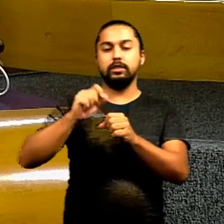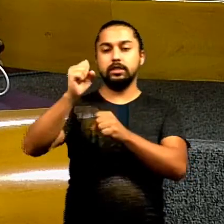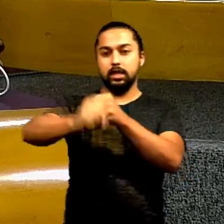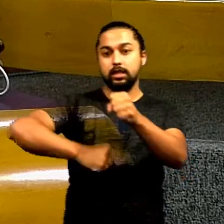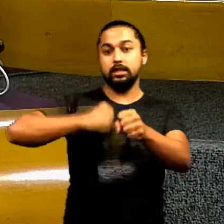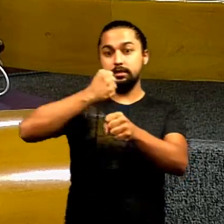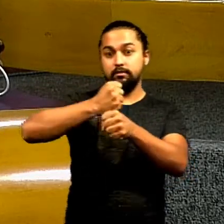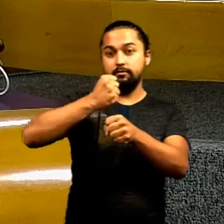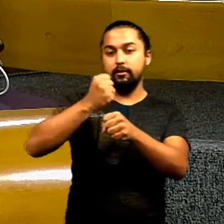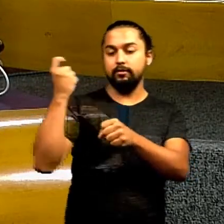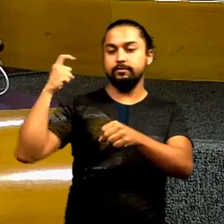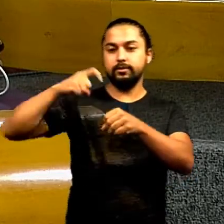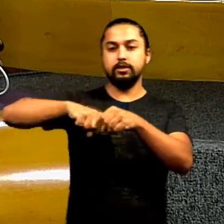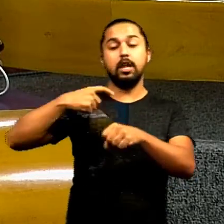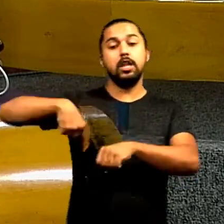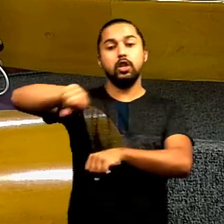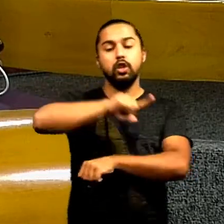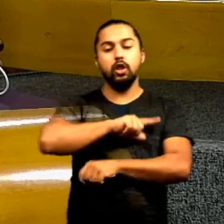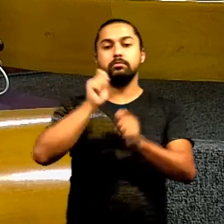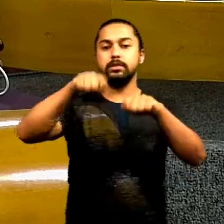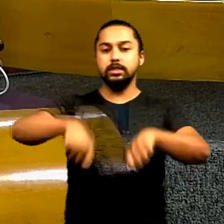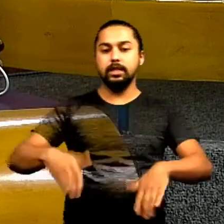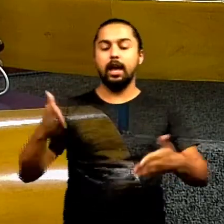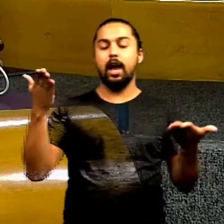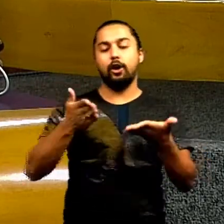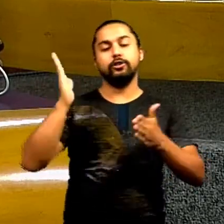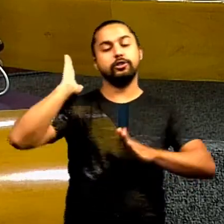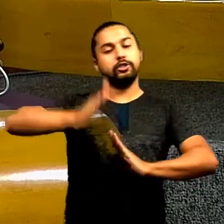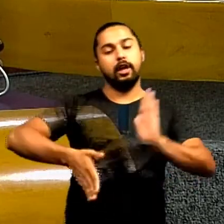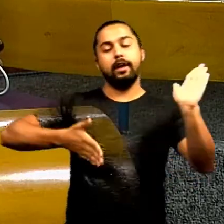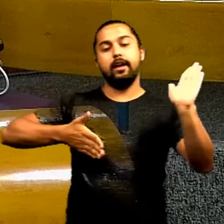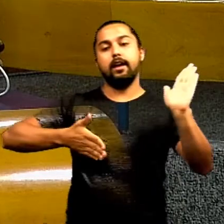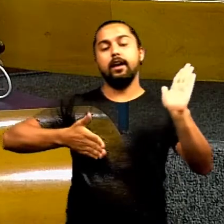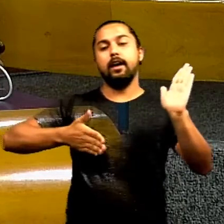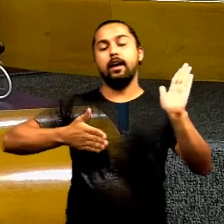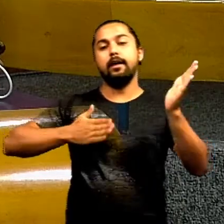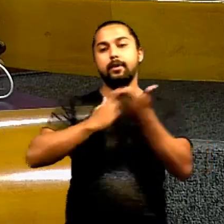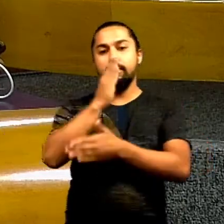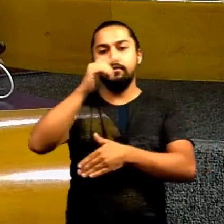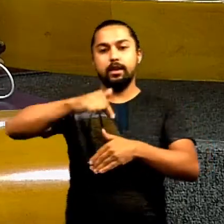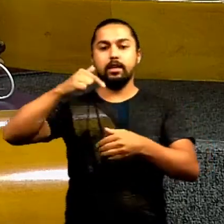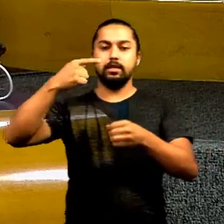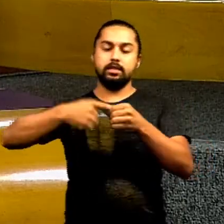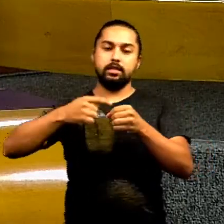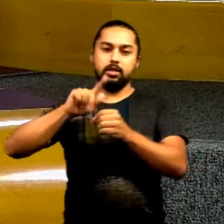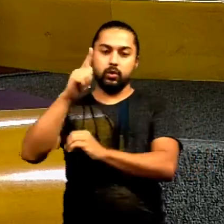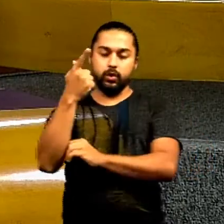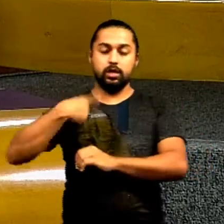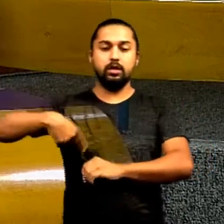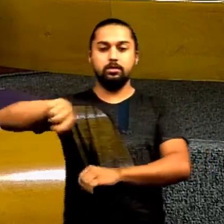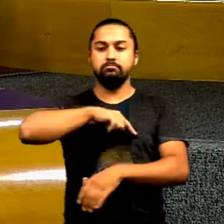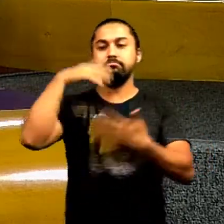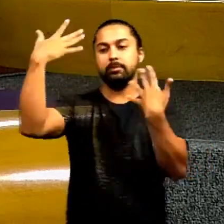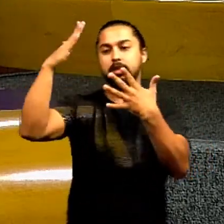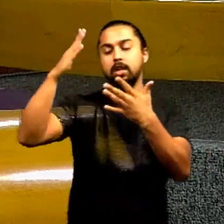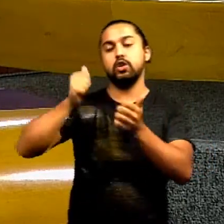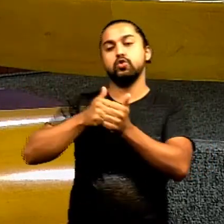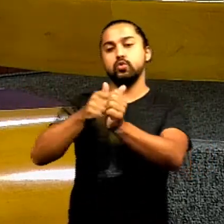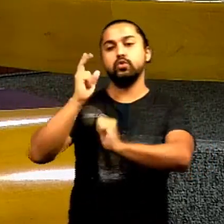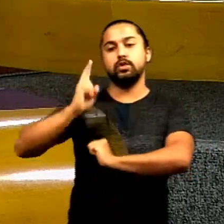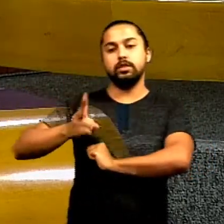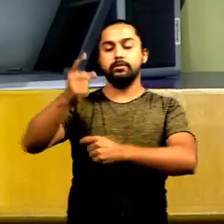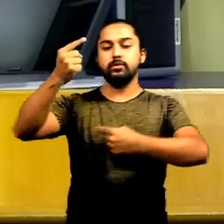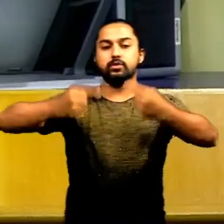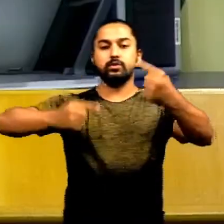vem mas nós teríamos que deixar esse legado aqui para a cidade de Goiânia então parabenizo vossa excelência e pode contar comigo sempre